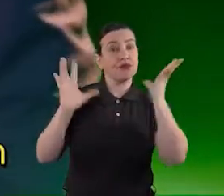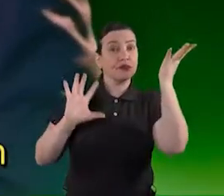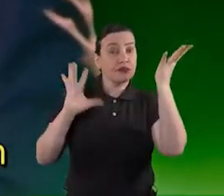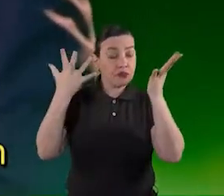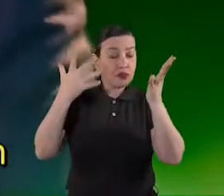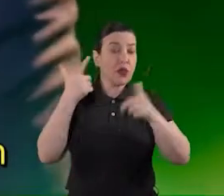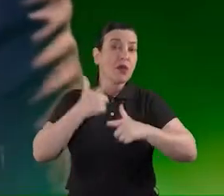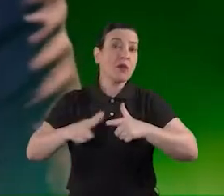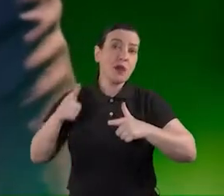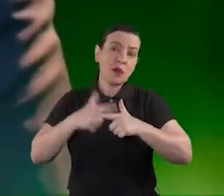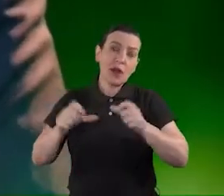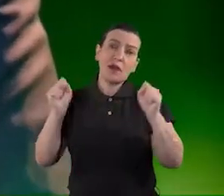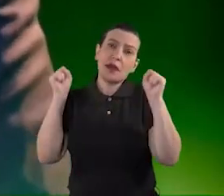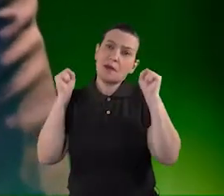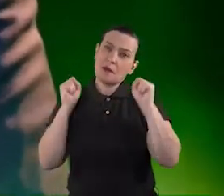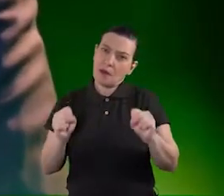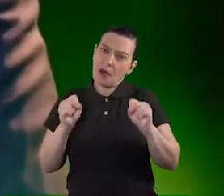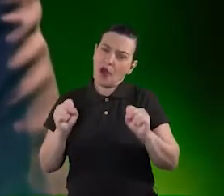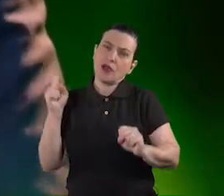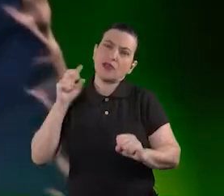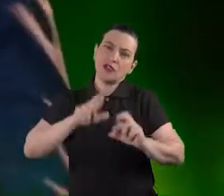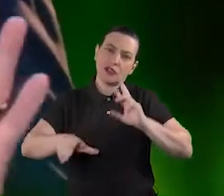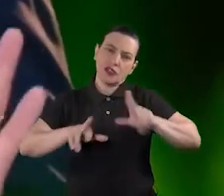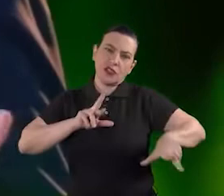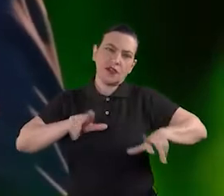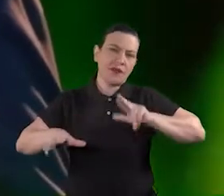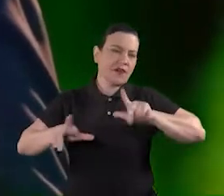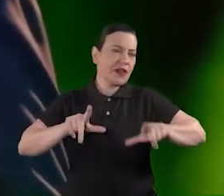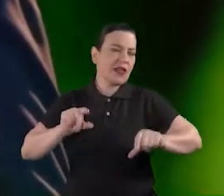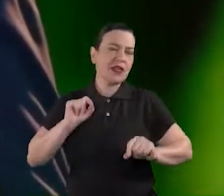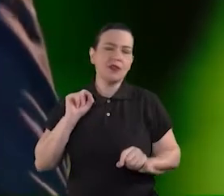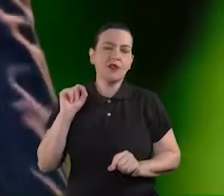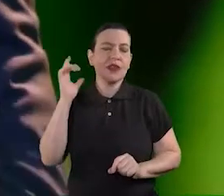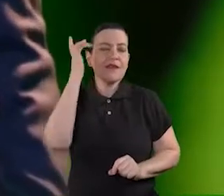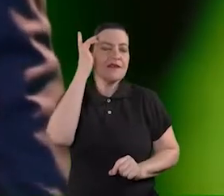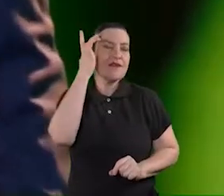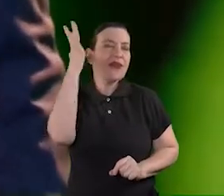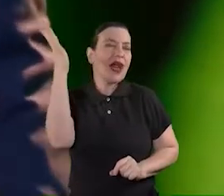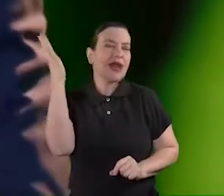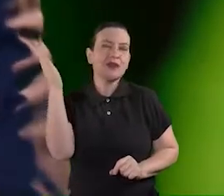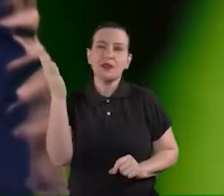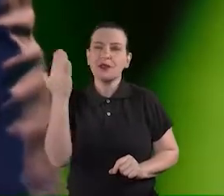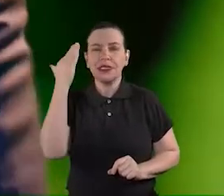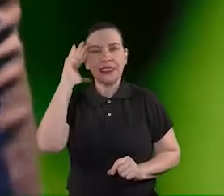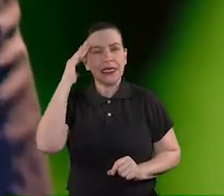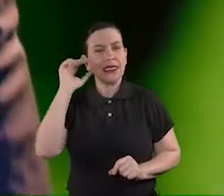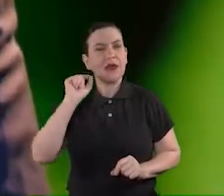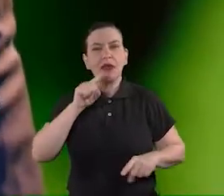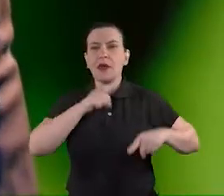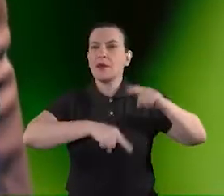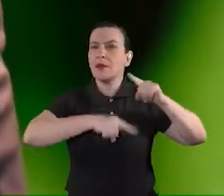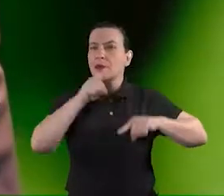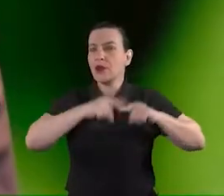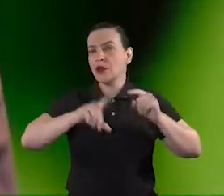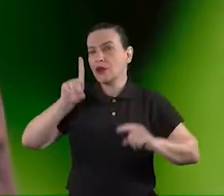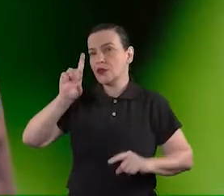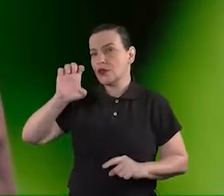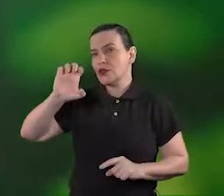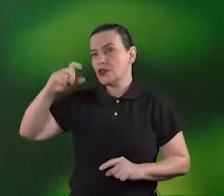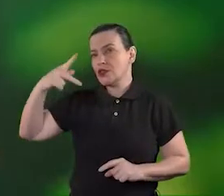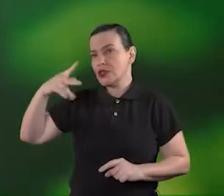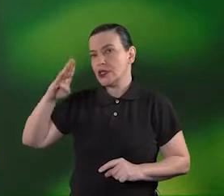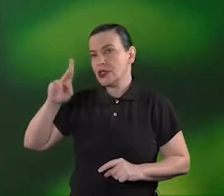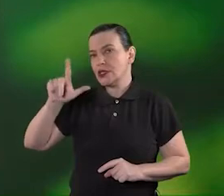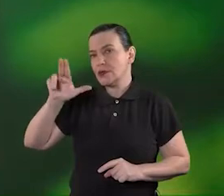resultados possam ser muito diferentes fica muito mais fácil entender o uso de cada um dos produtos de blue que mencionei